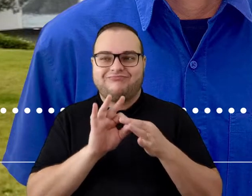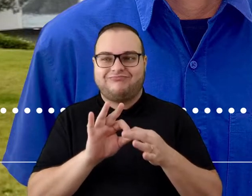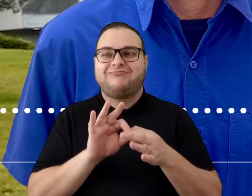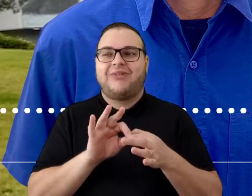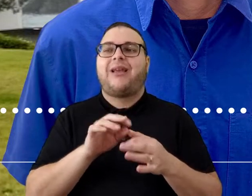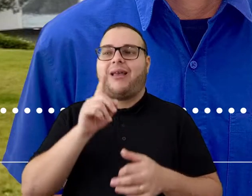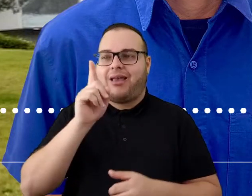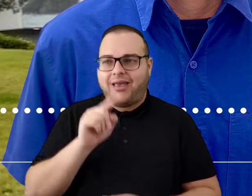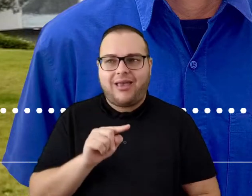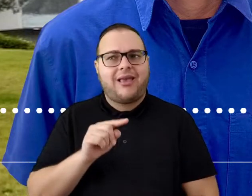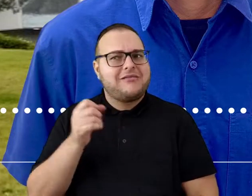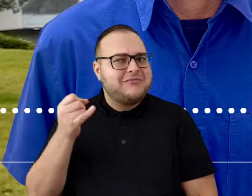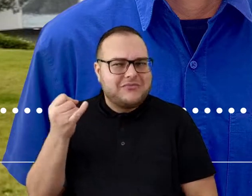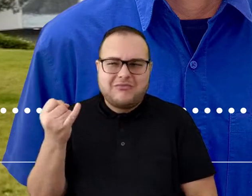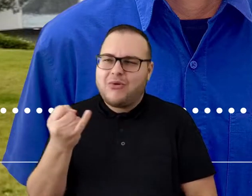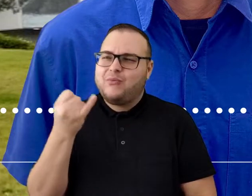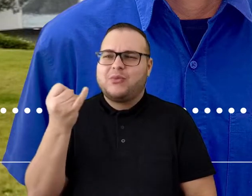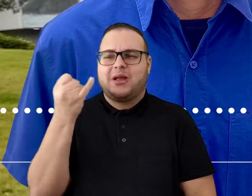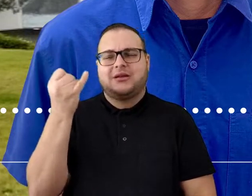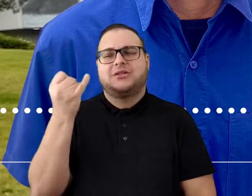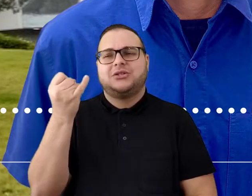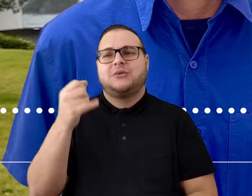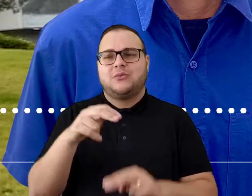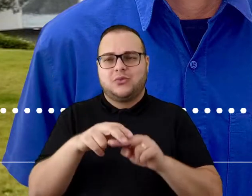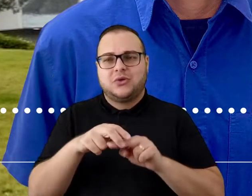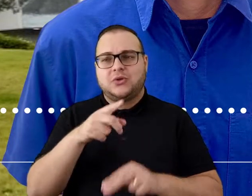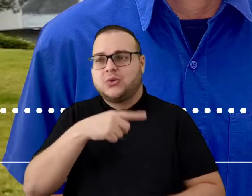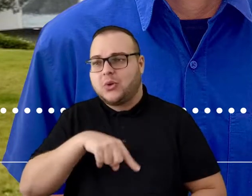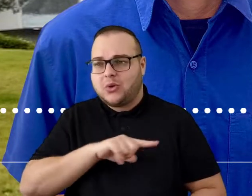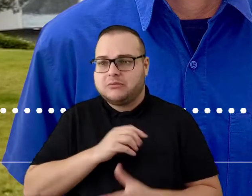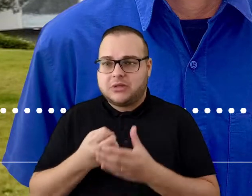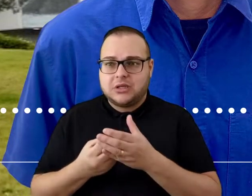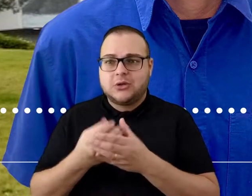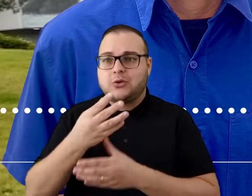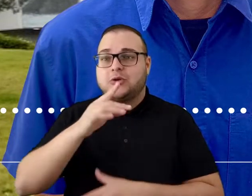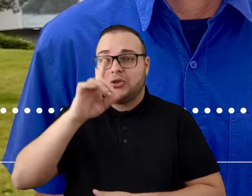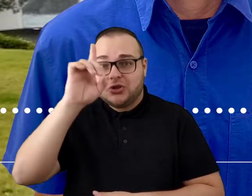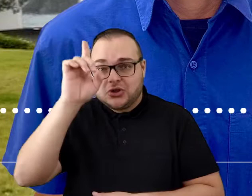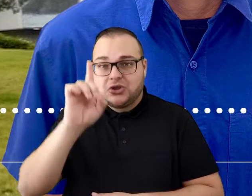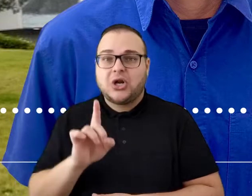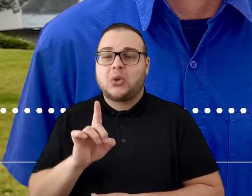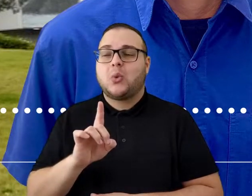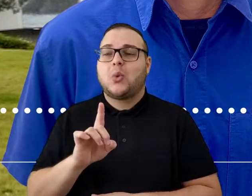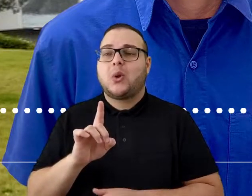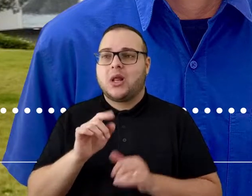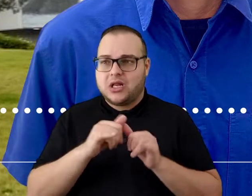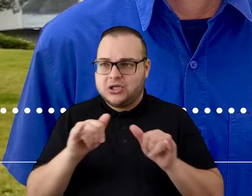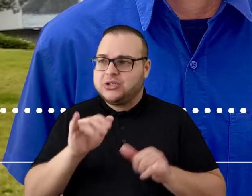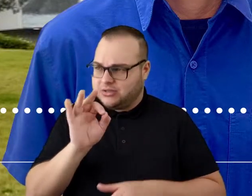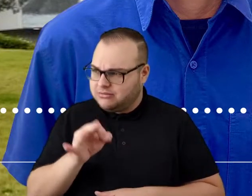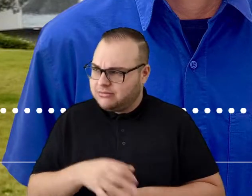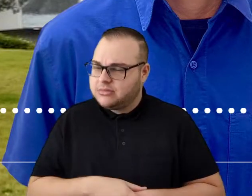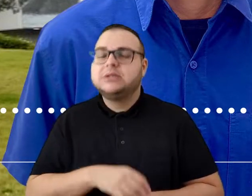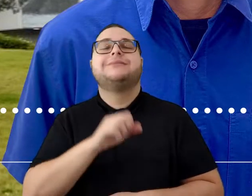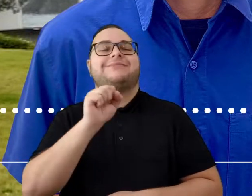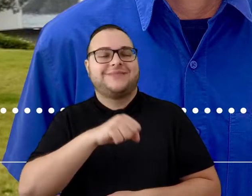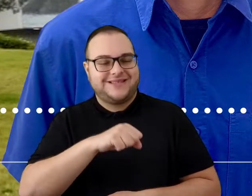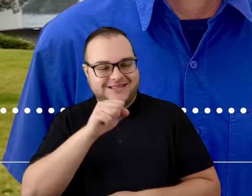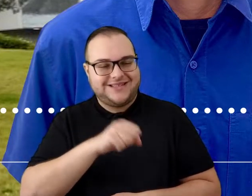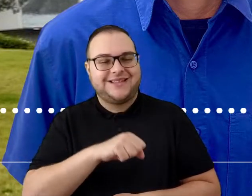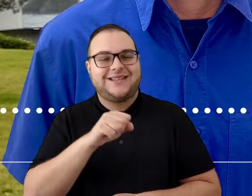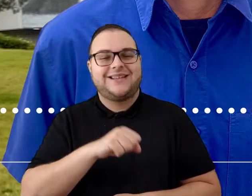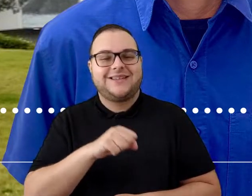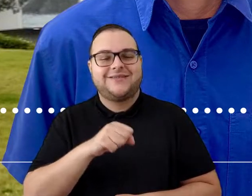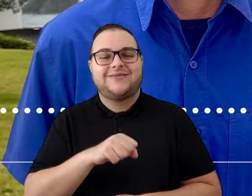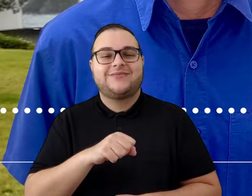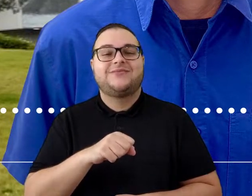e é algo extremamente importante. Tanto que a gente agora criou uma diretoria de energia, não é mesmo? Exatamente, Lodi. O que